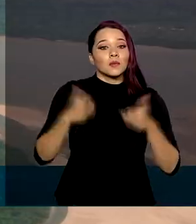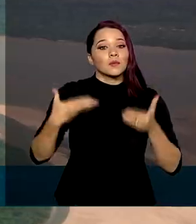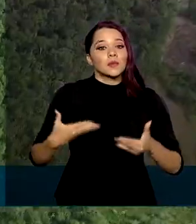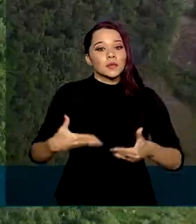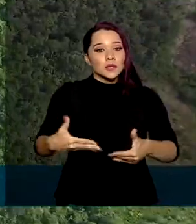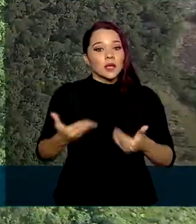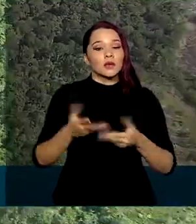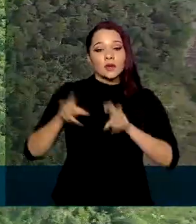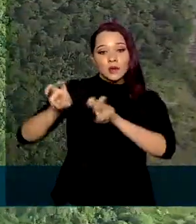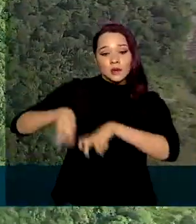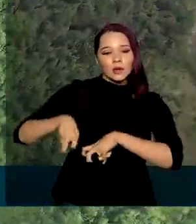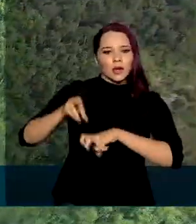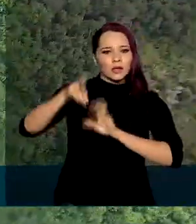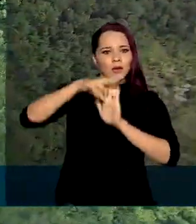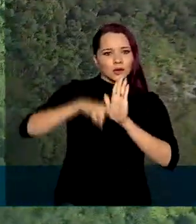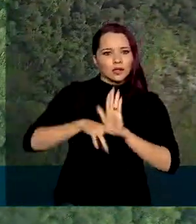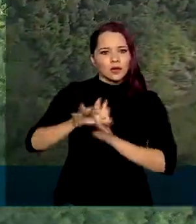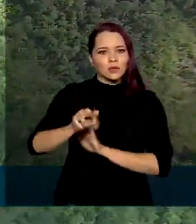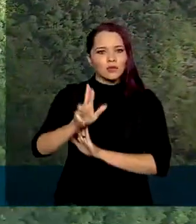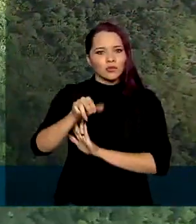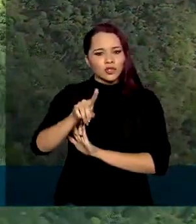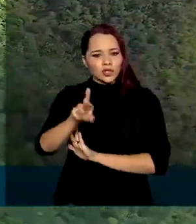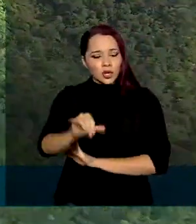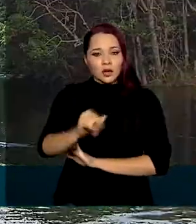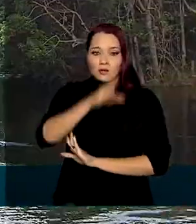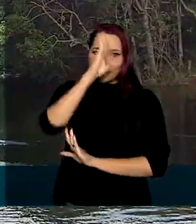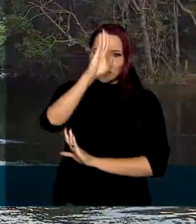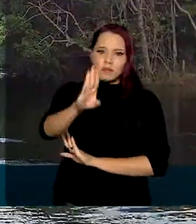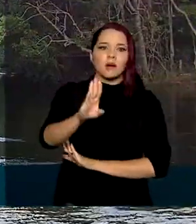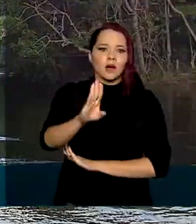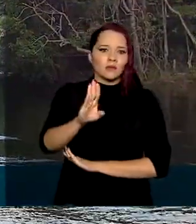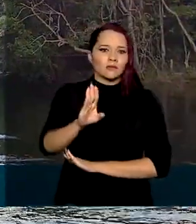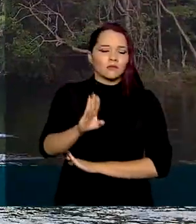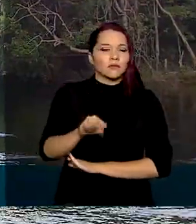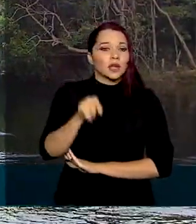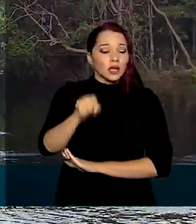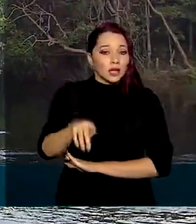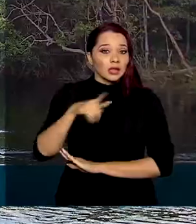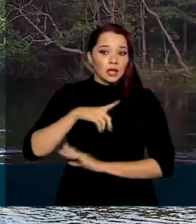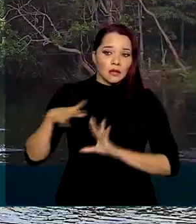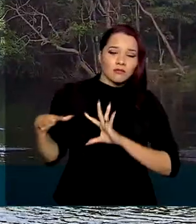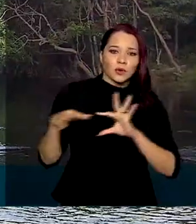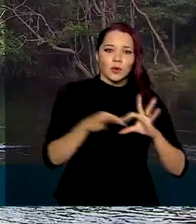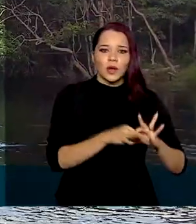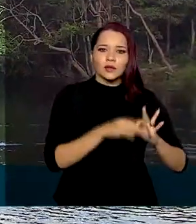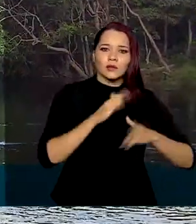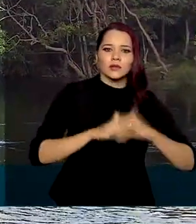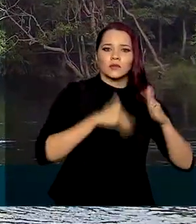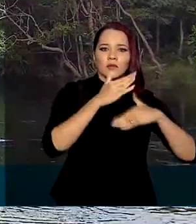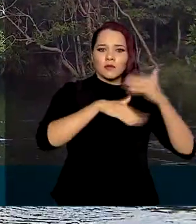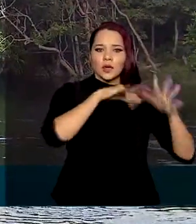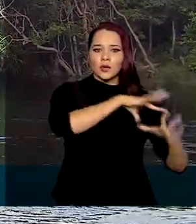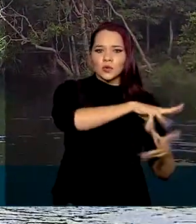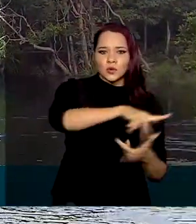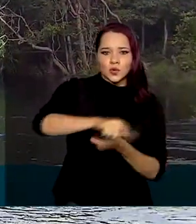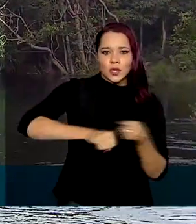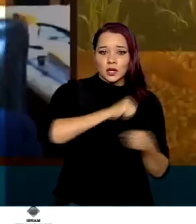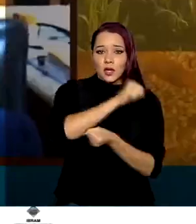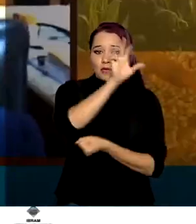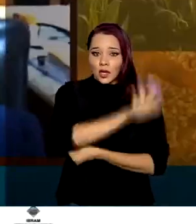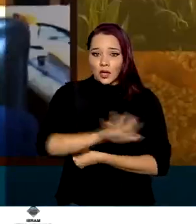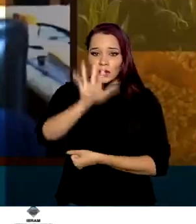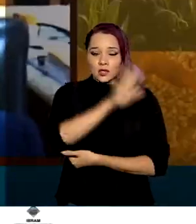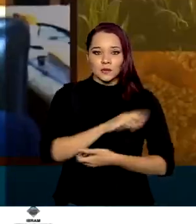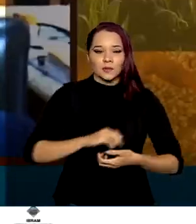Agricultura, a regularização fundiária é uma prioridade da pasta e está diretamente ligada ao desenvolvimento sustentável da região.